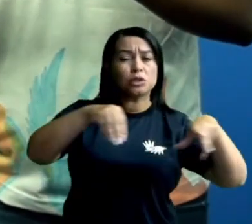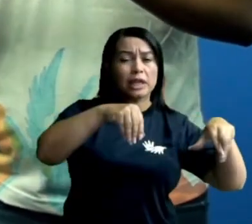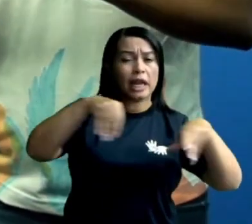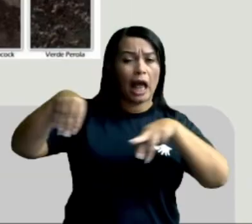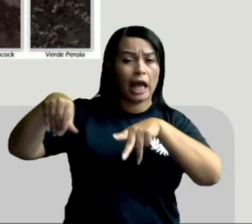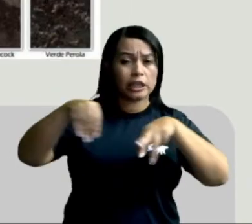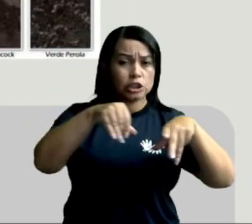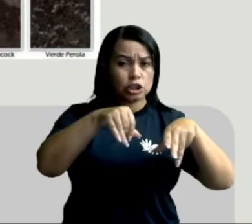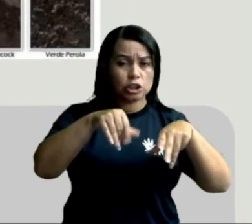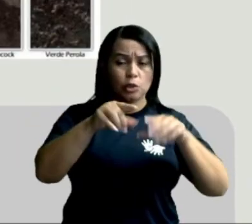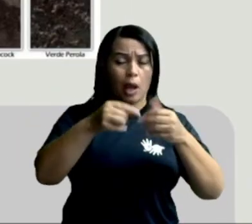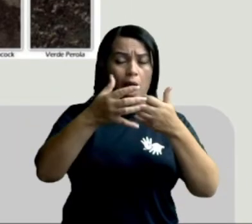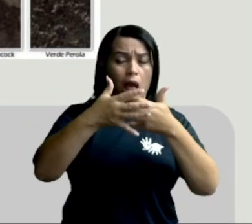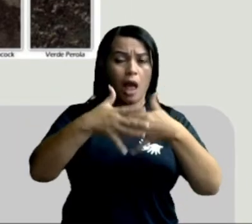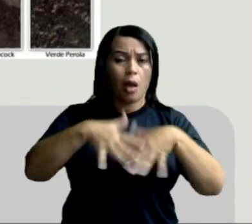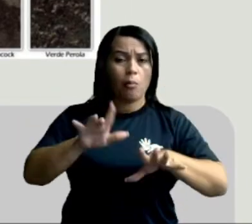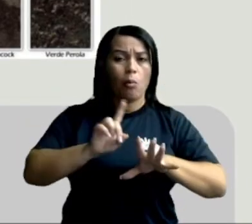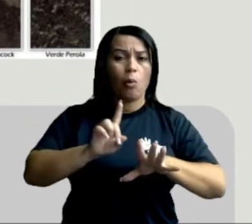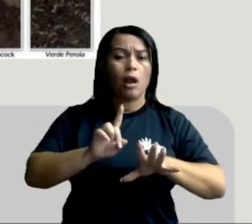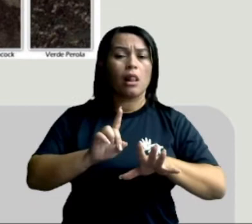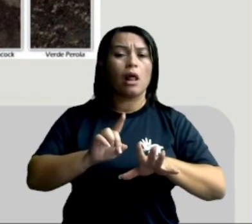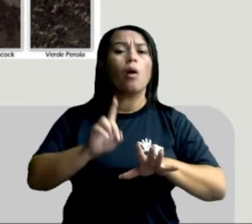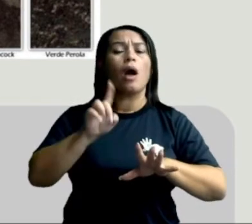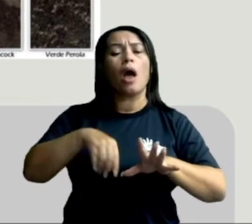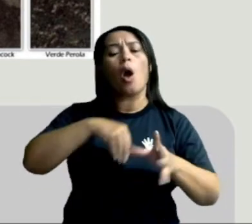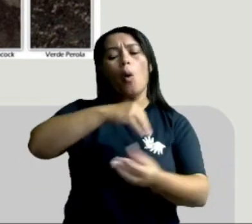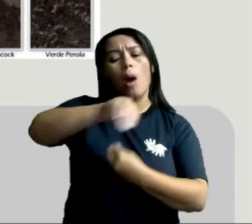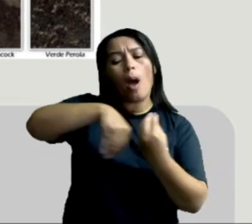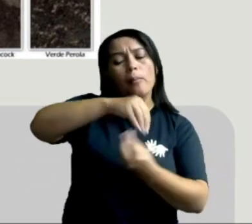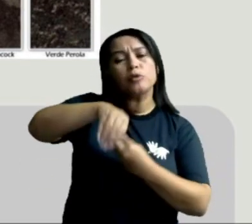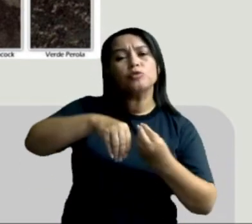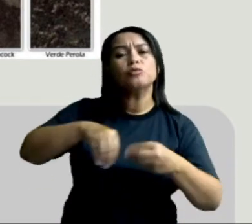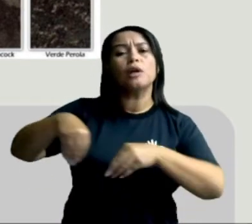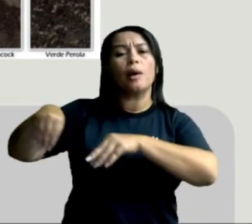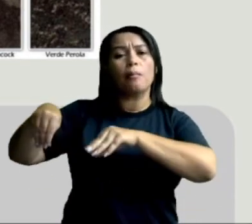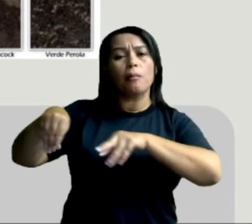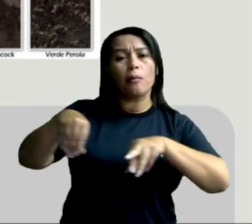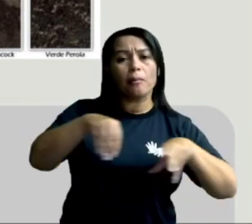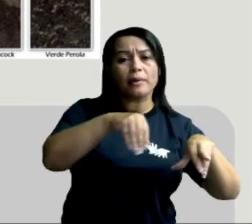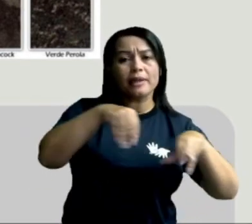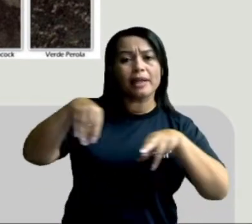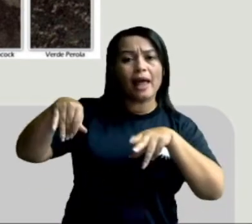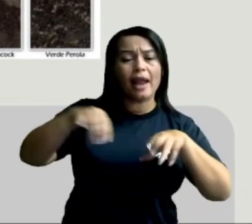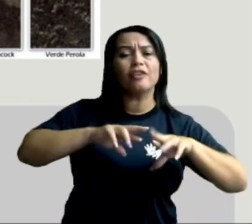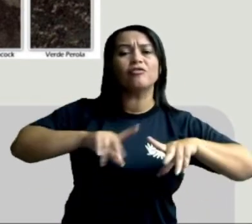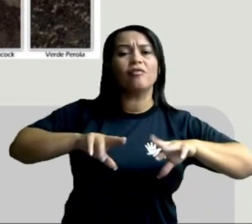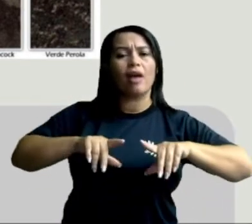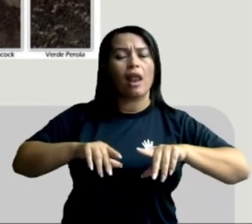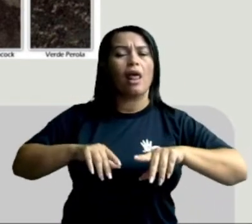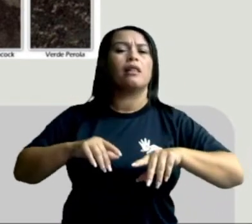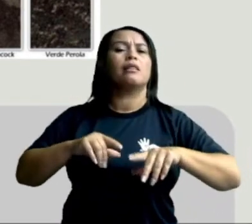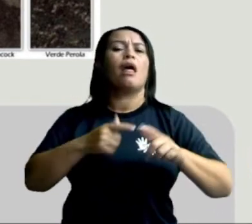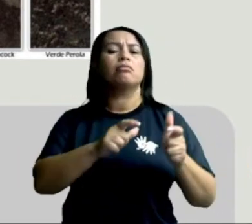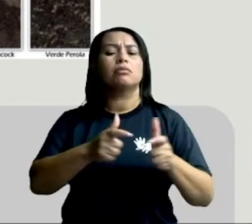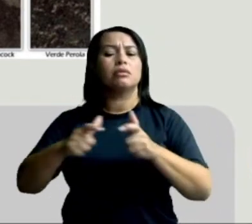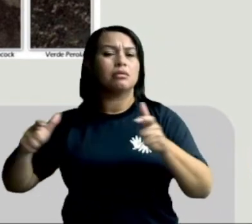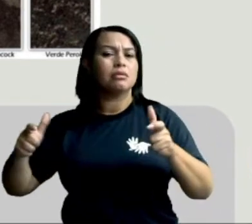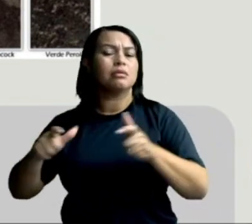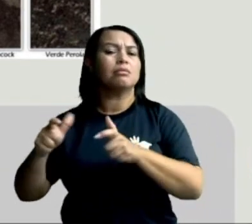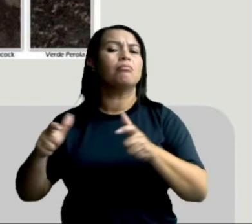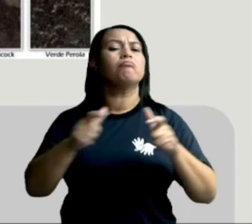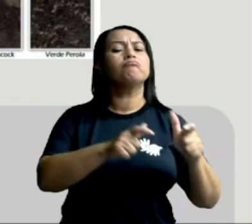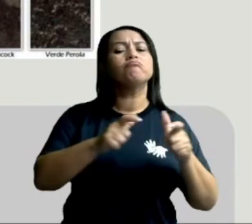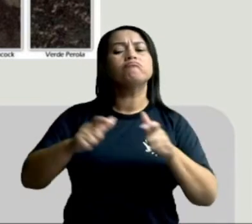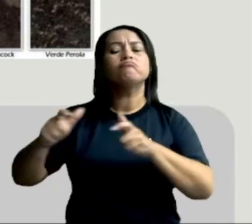substância pura. Ele é uma substância formada por misturas de minerais diferentes, em diversas proporções. E esse